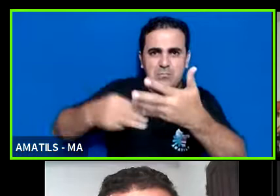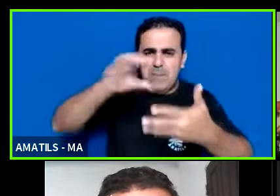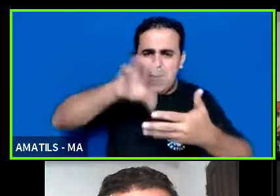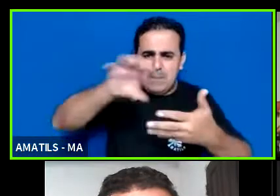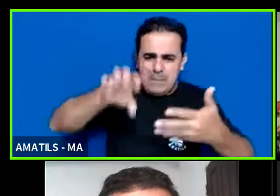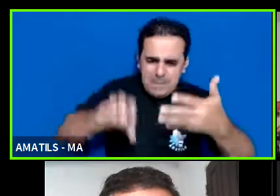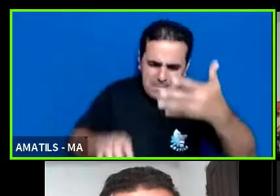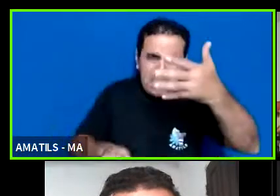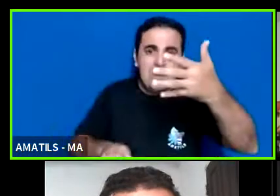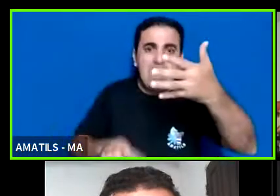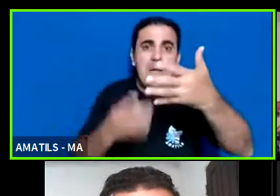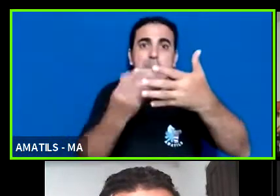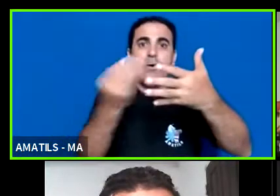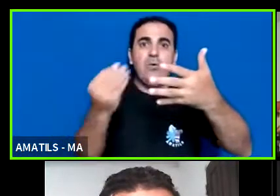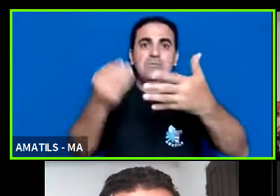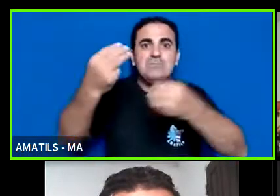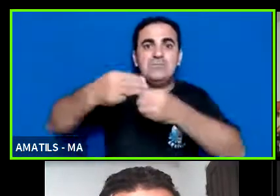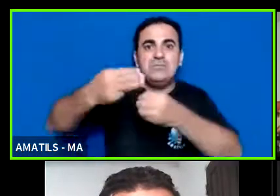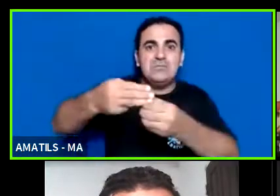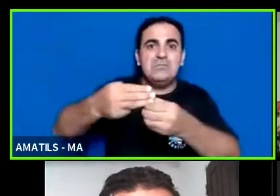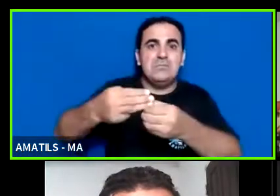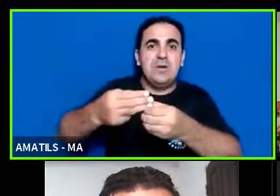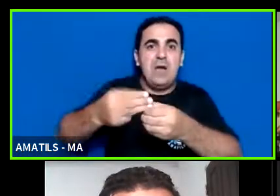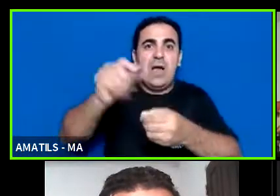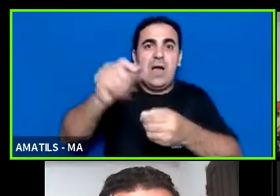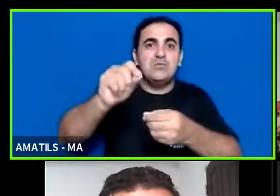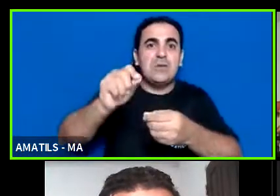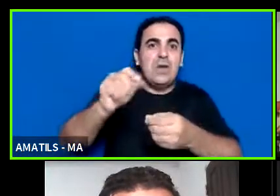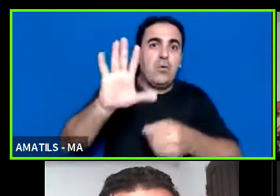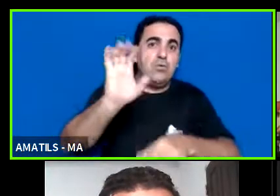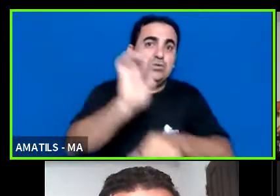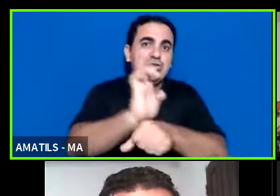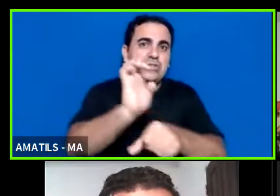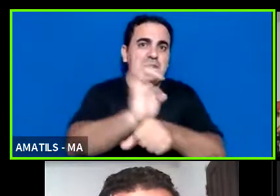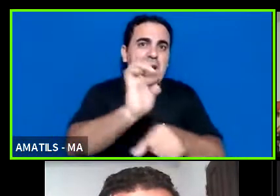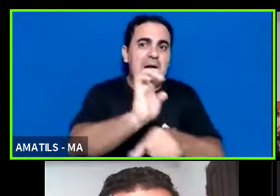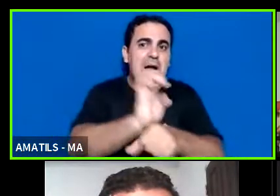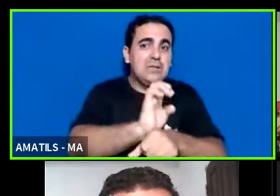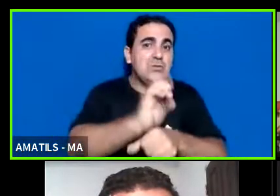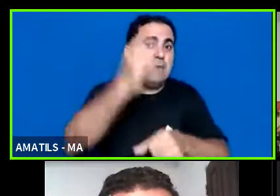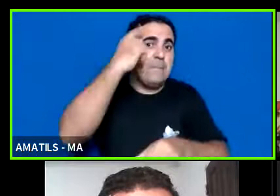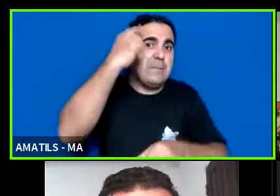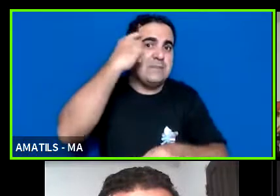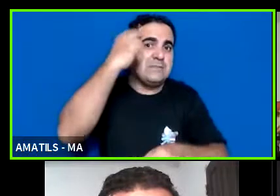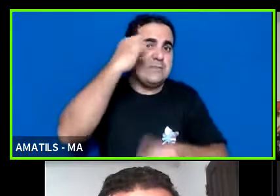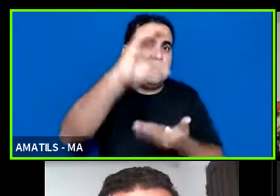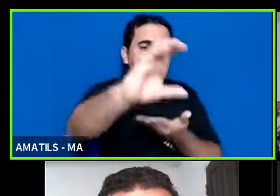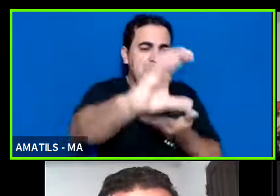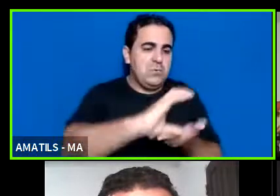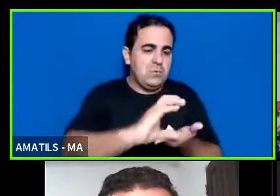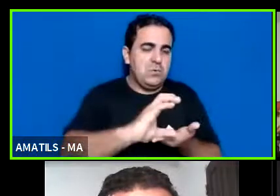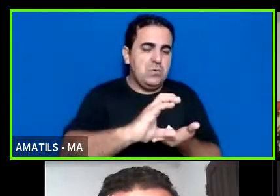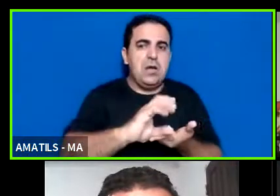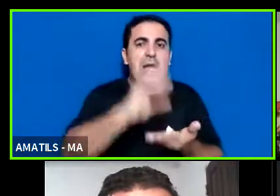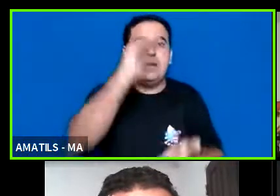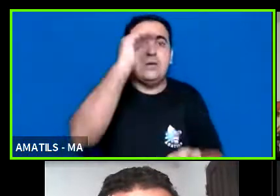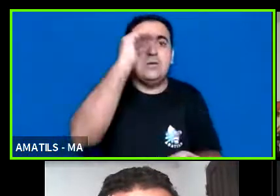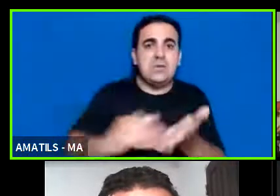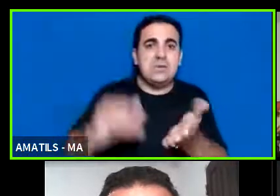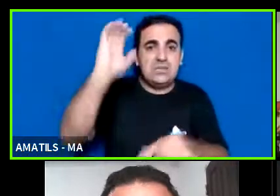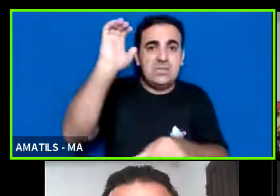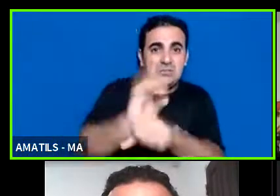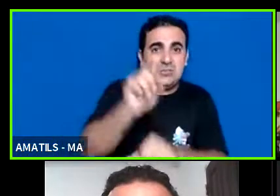acordo com o que ele vai repassar para cada município quem pode falar com maior precisão sobre isso são os secretários que aí estão